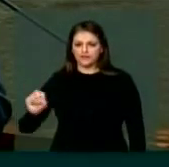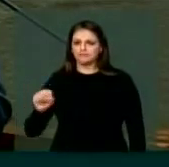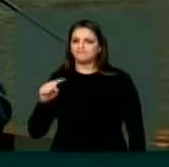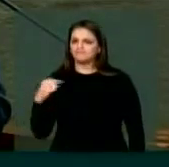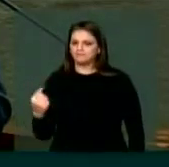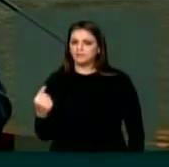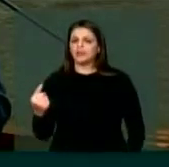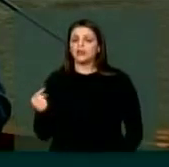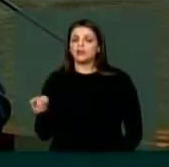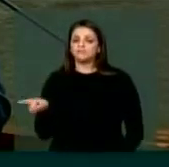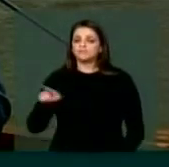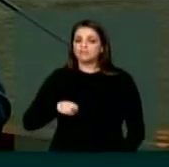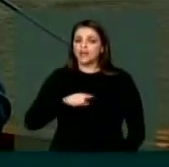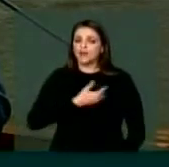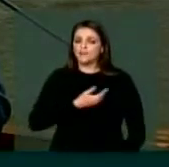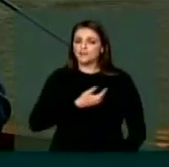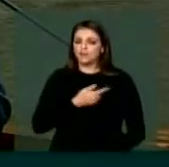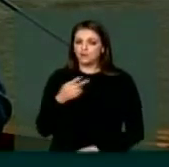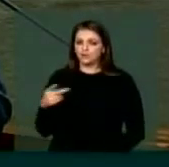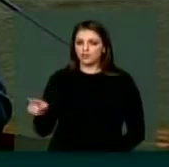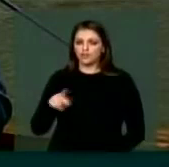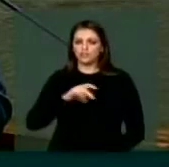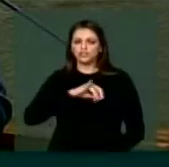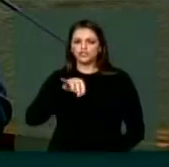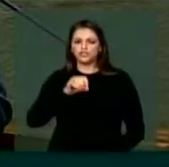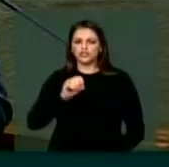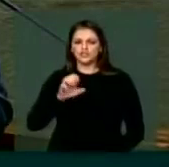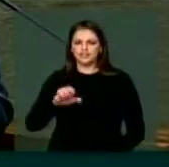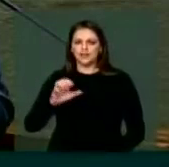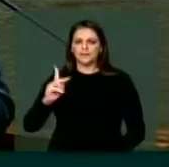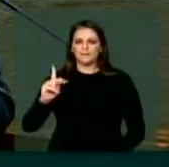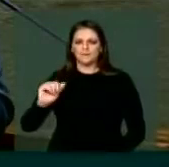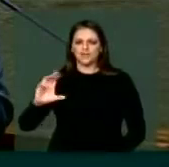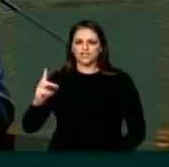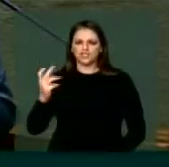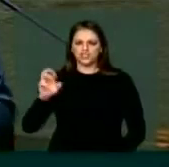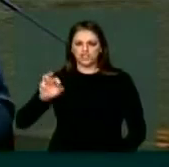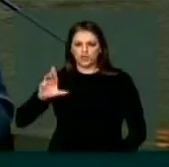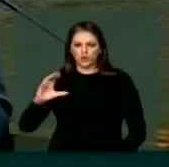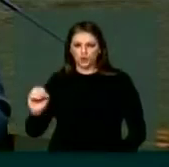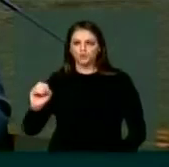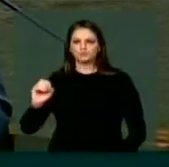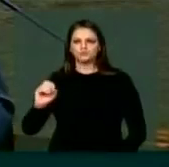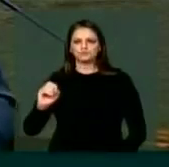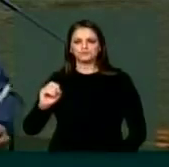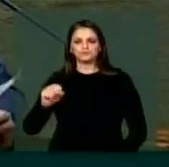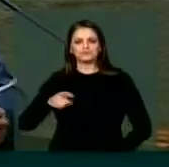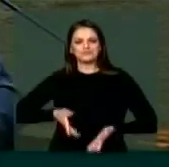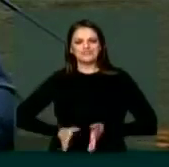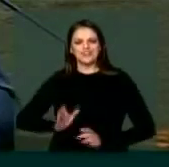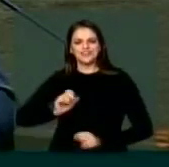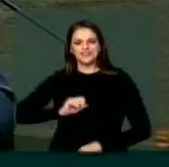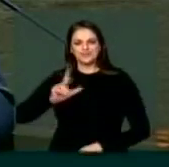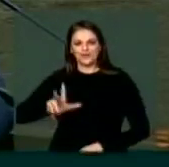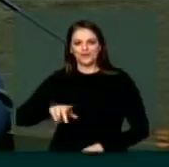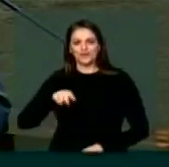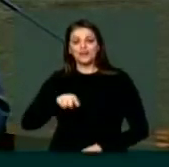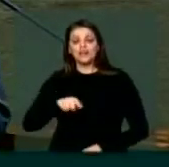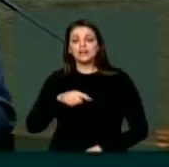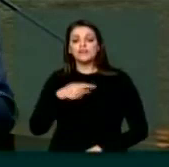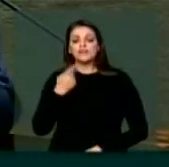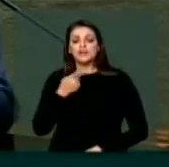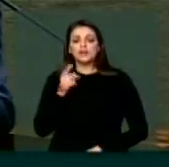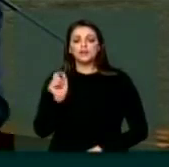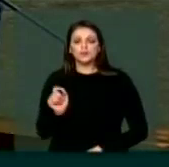português chamado José Pacheco, ele diz o seguinte, o